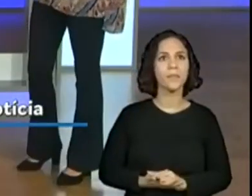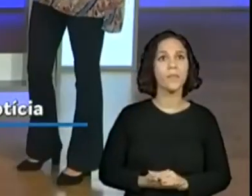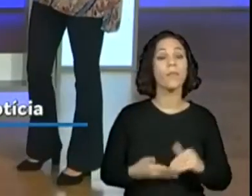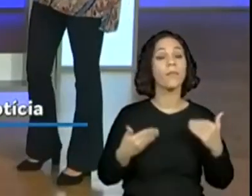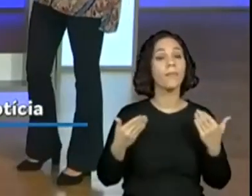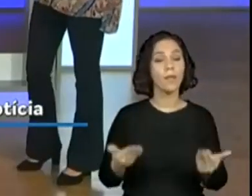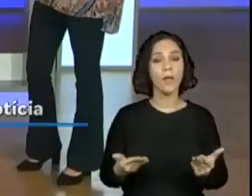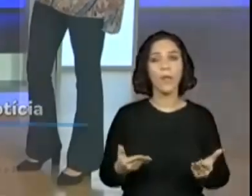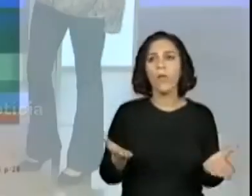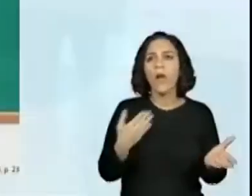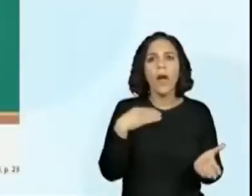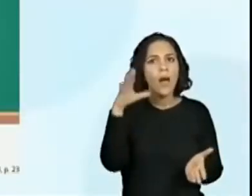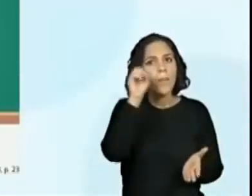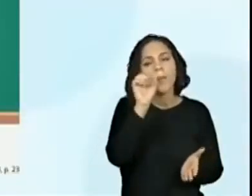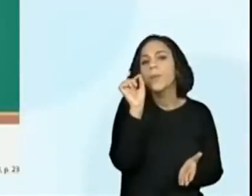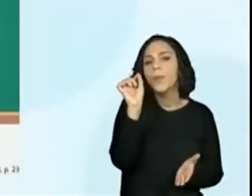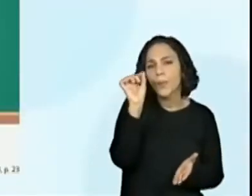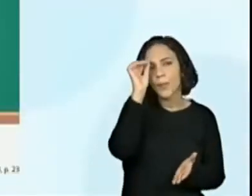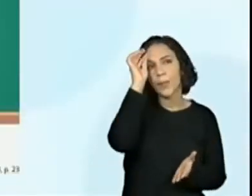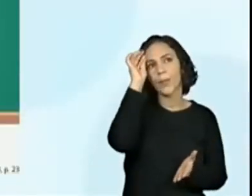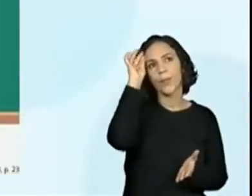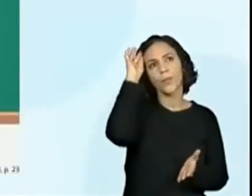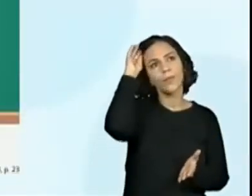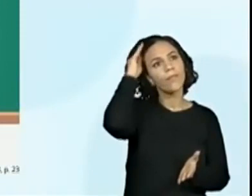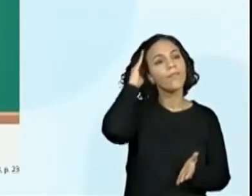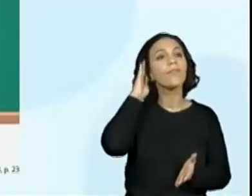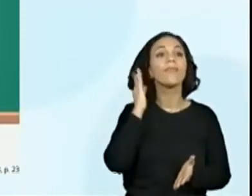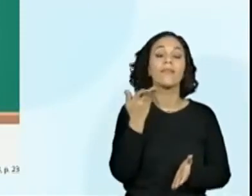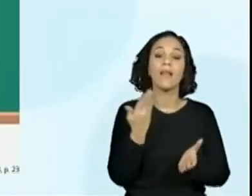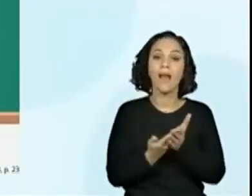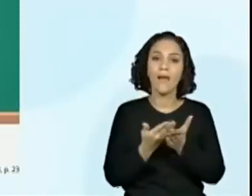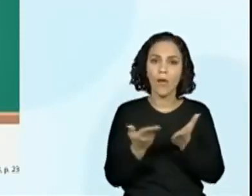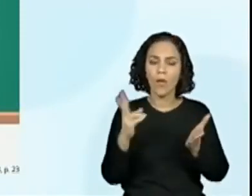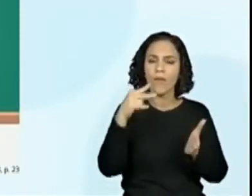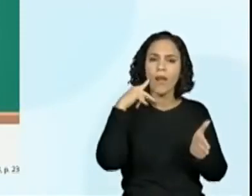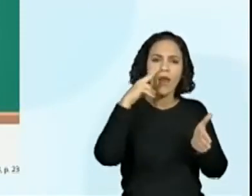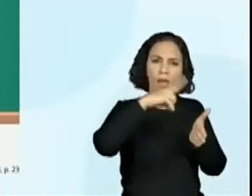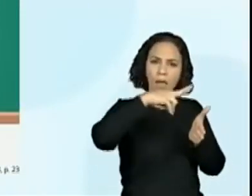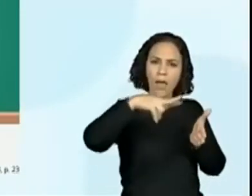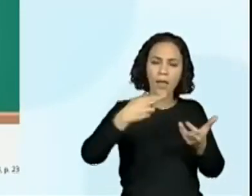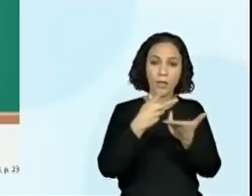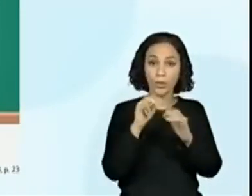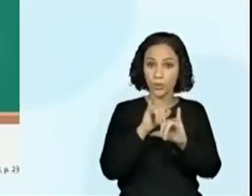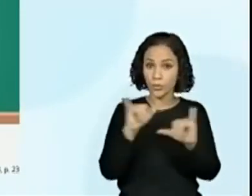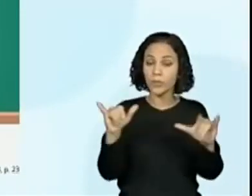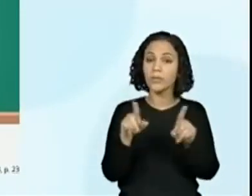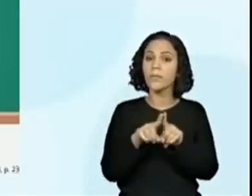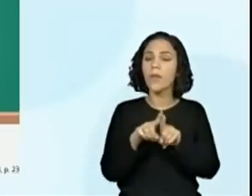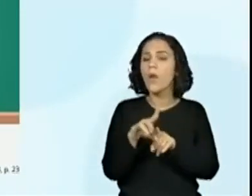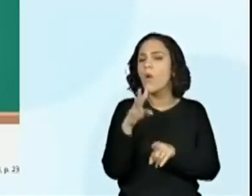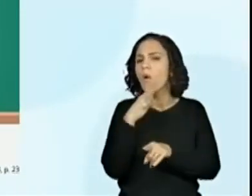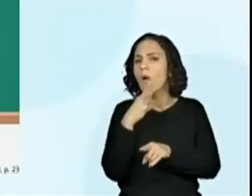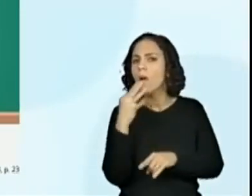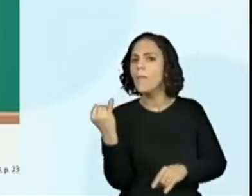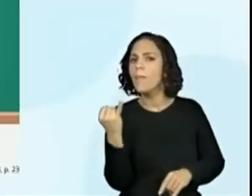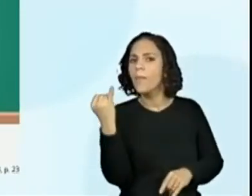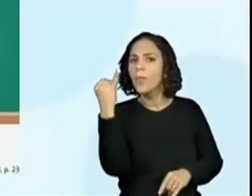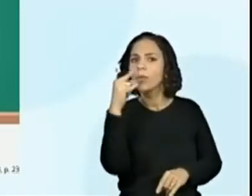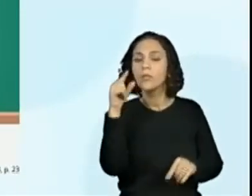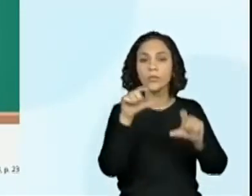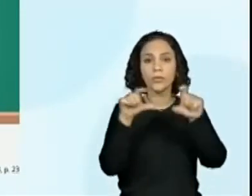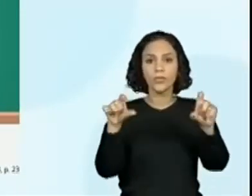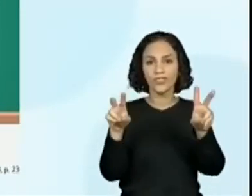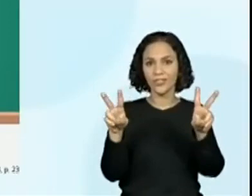Então, o que vamos aprender? Nesta aula, vamos ler uma notícia e conhecer a importância do seu